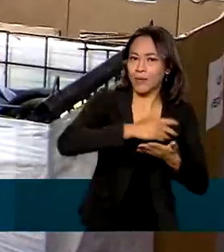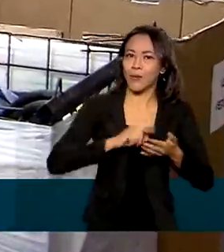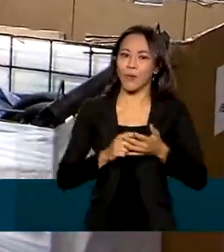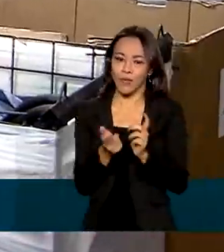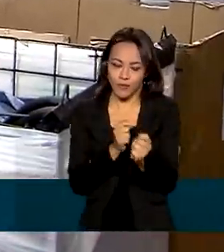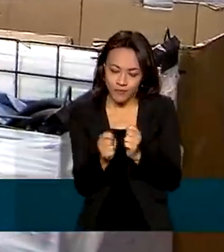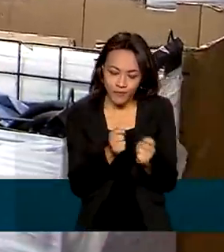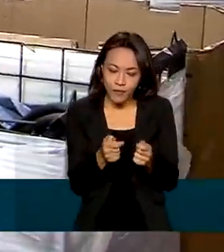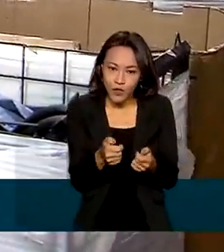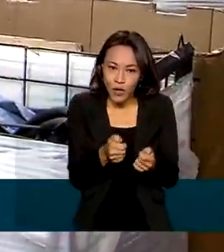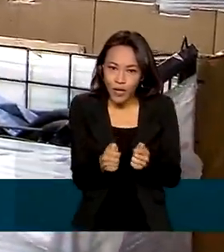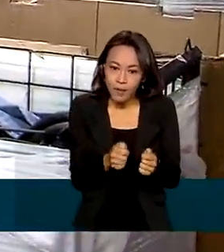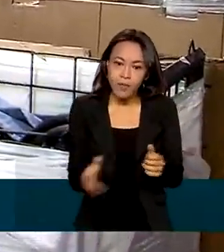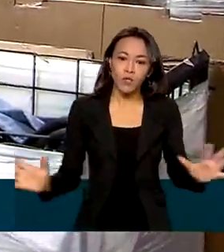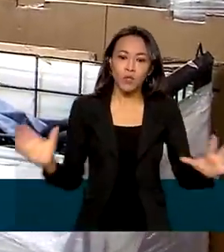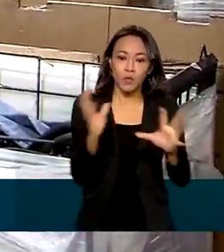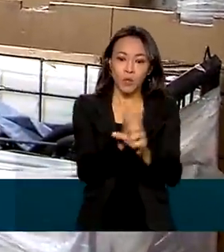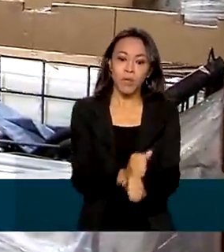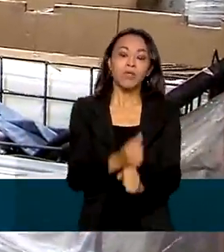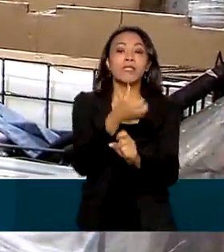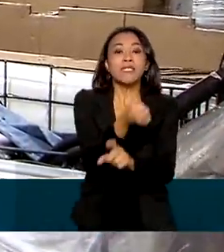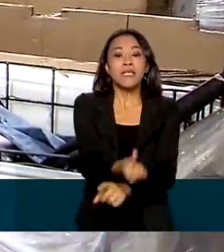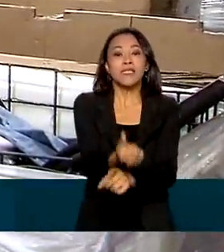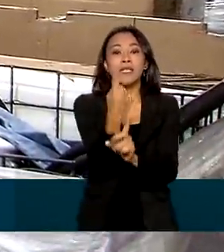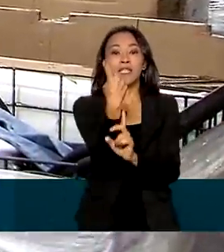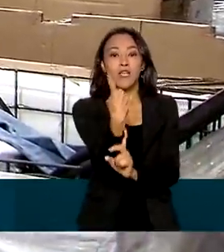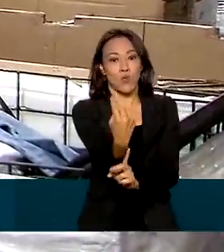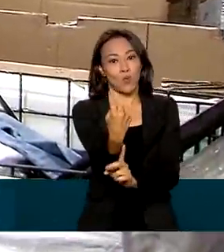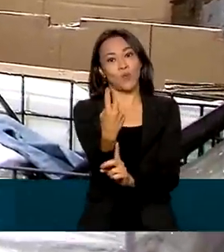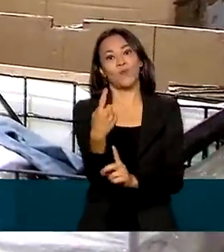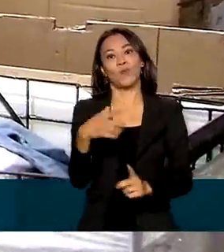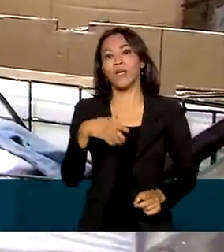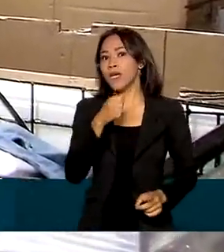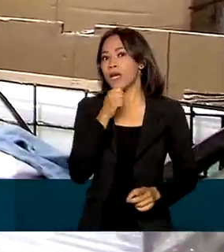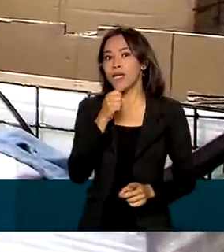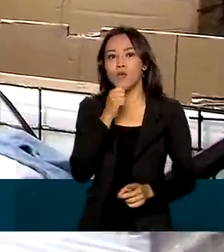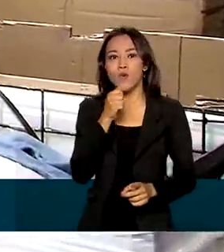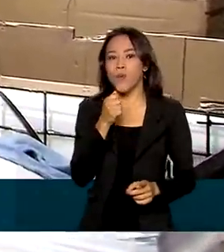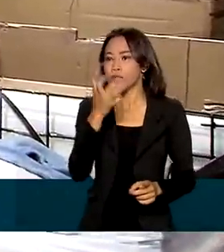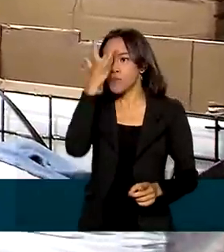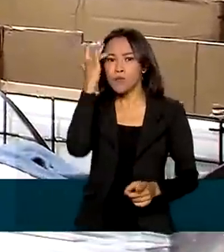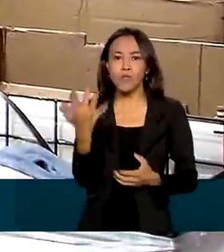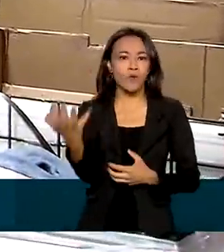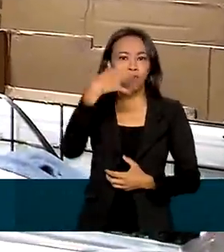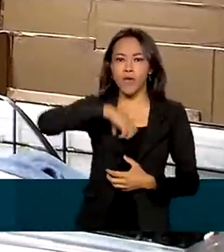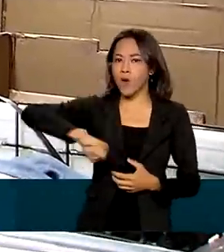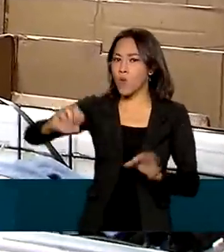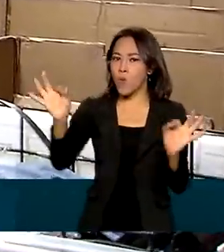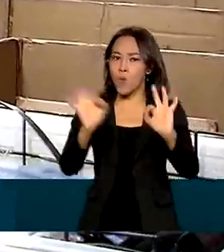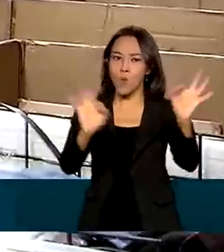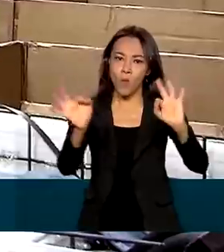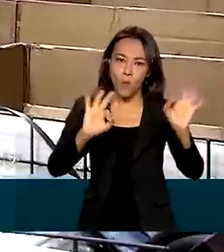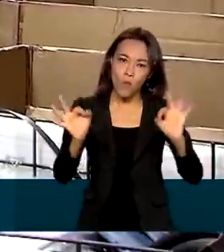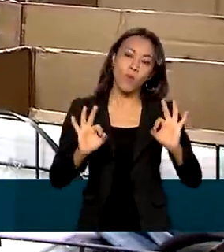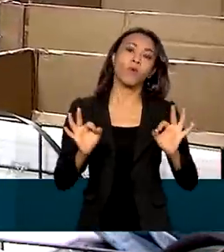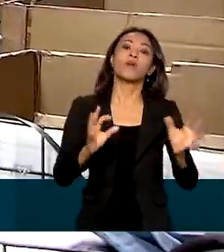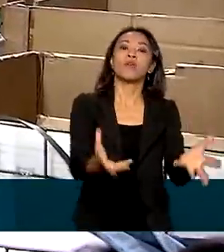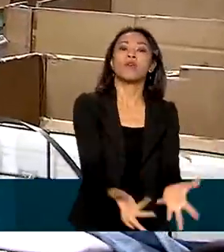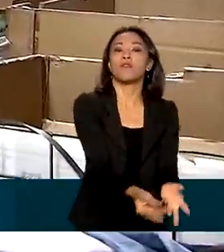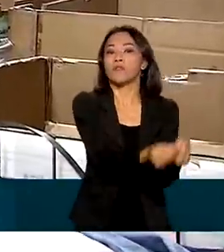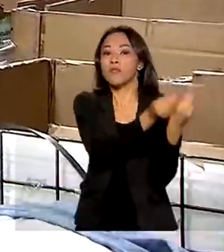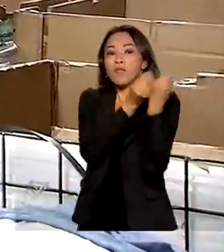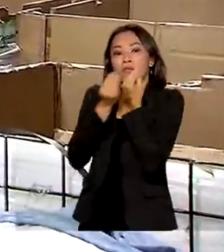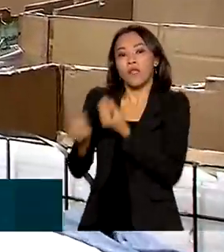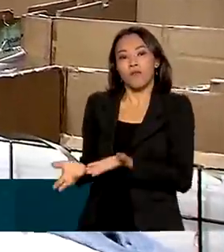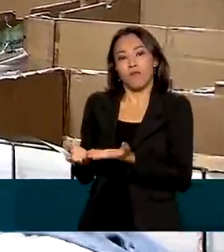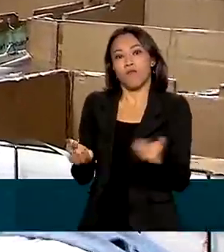Ao todo, são 61 mil itens que não foram entregues aos destinatários ou devolvidos ao serviço de transporte de